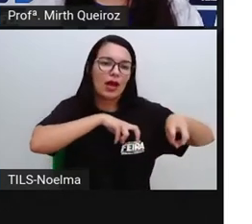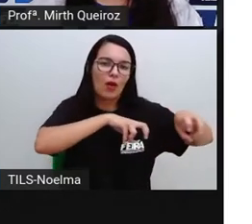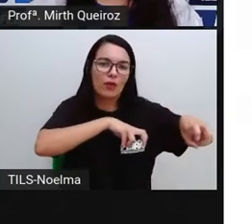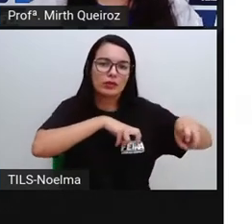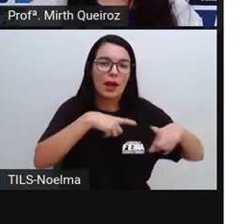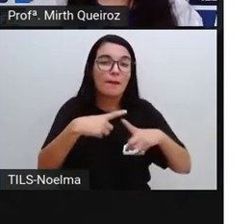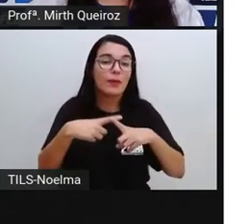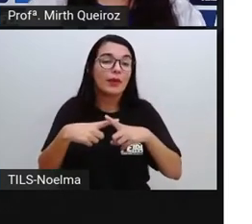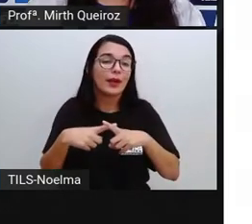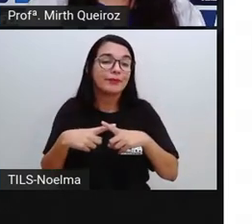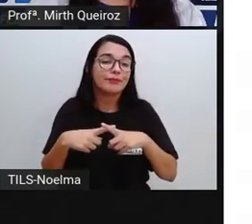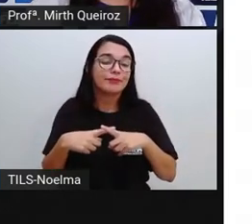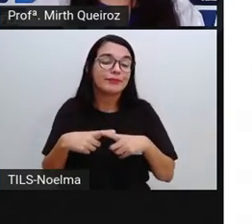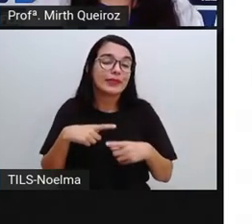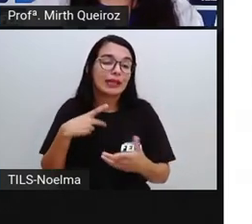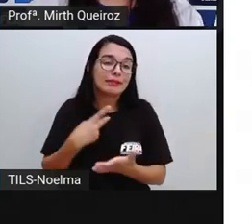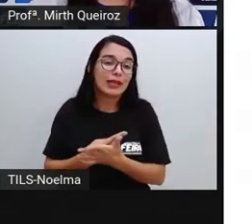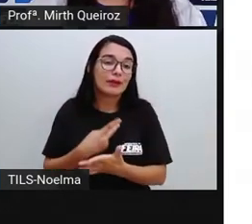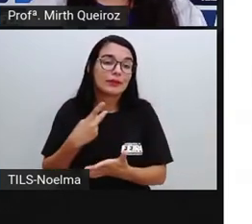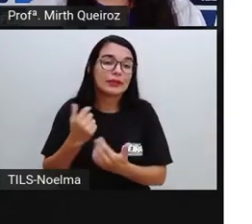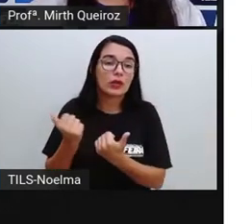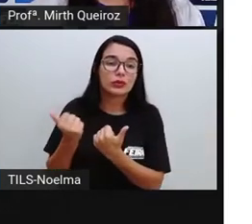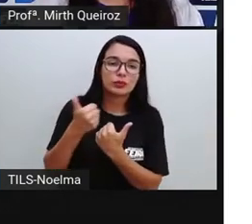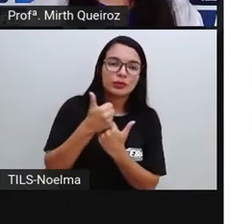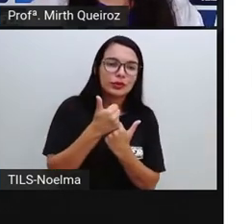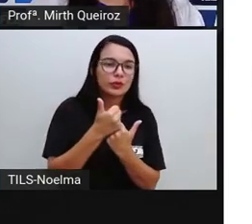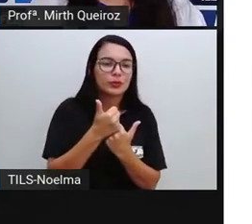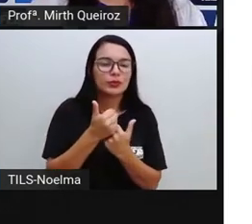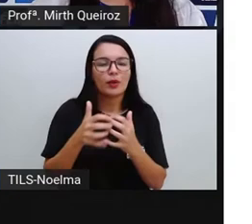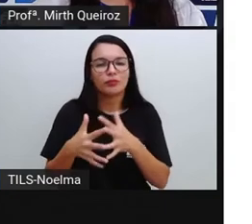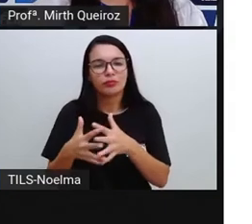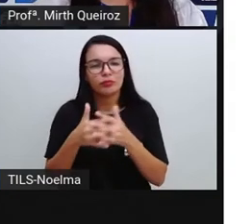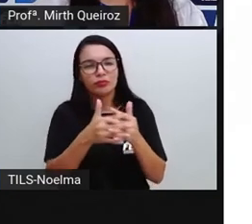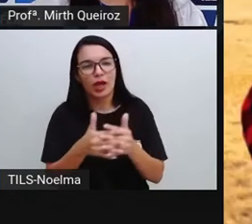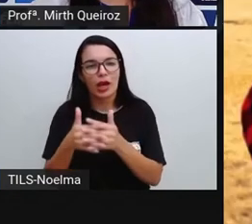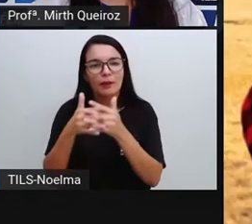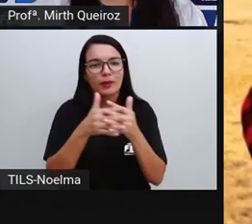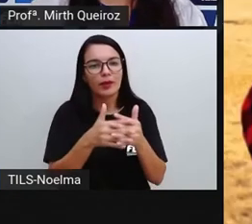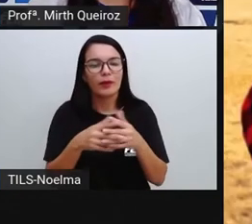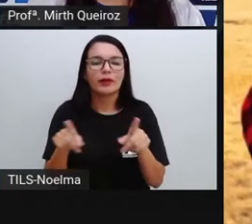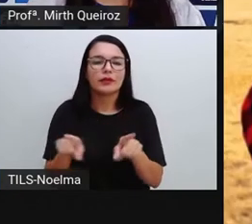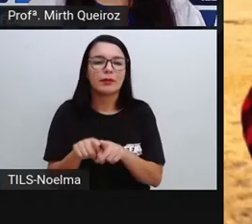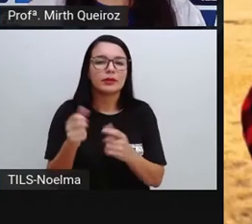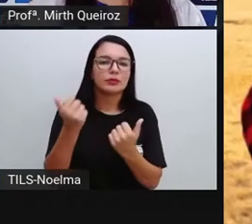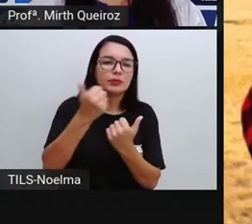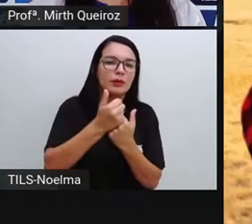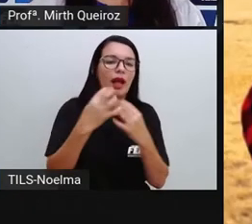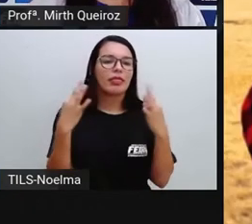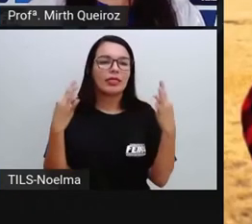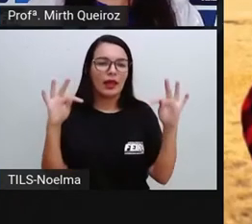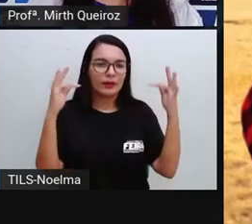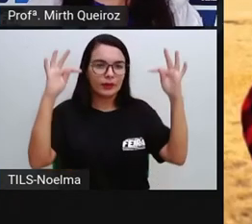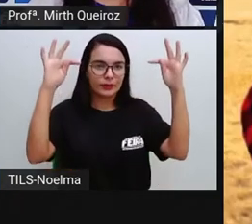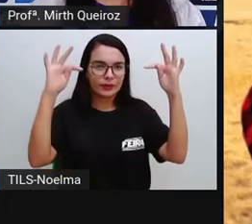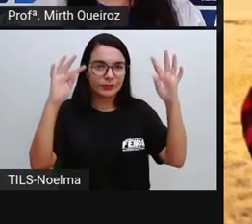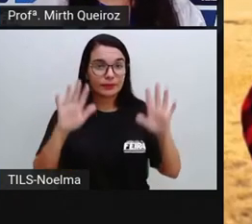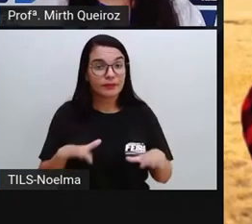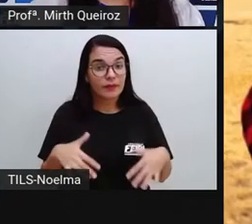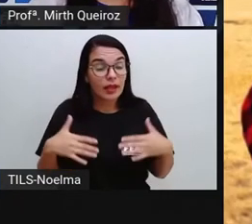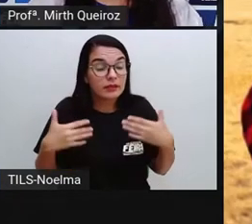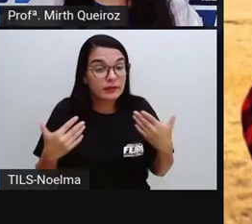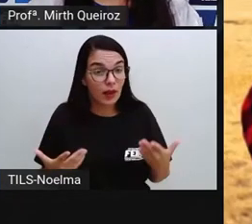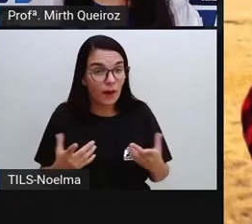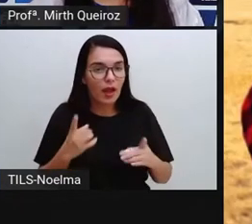vez que eles vão ser substituídos por essas máquinas, pelos equipamentos, pela tecnologia. Assim, nós encontramos